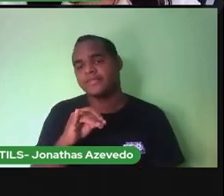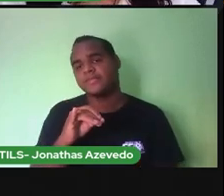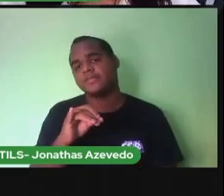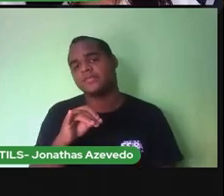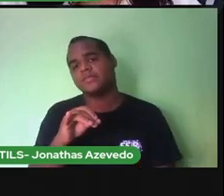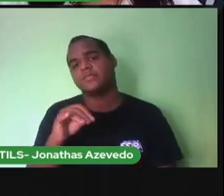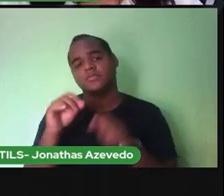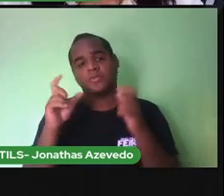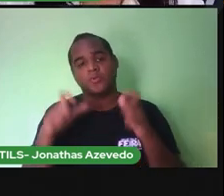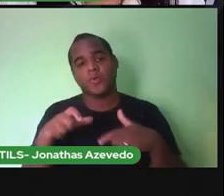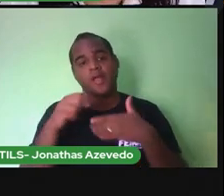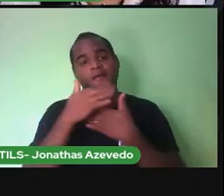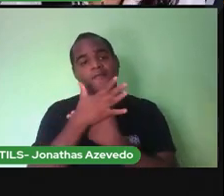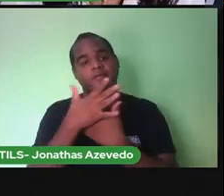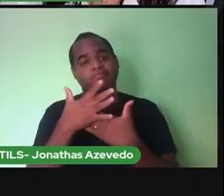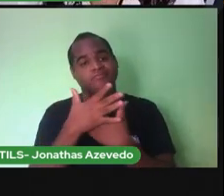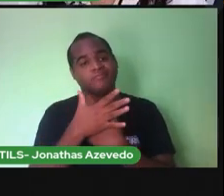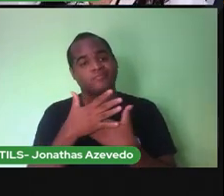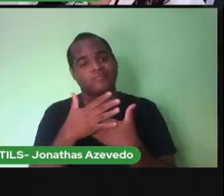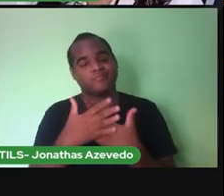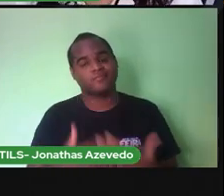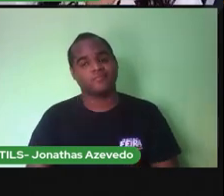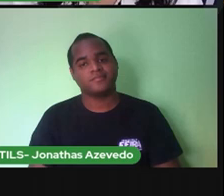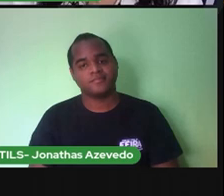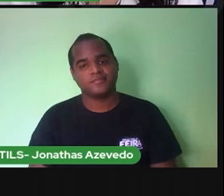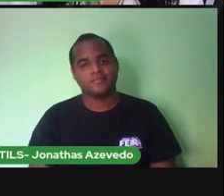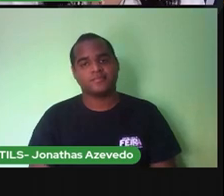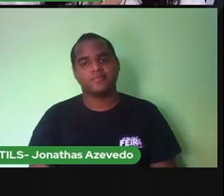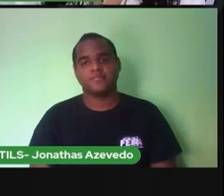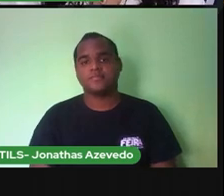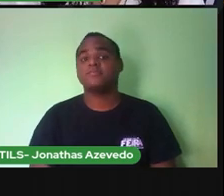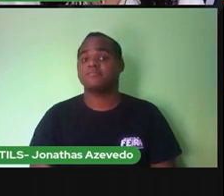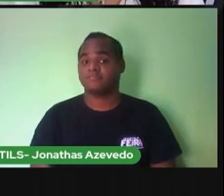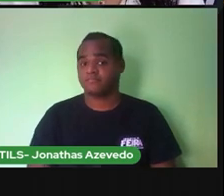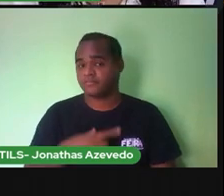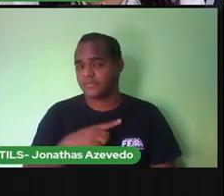município de nascimento, e tem também